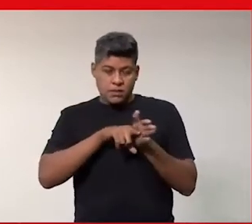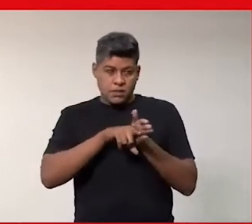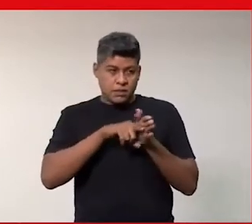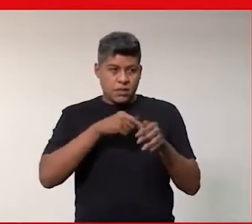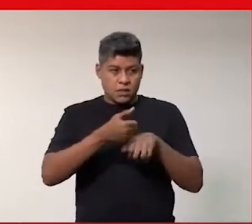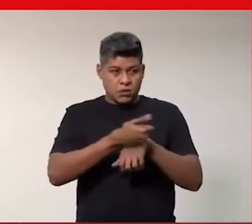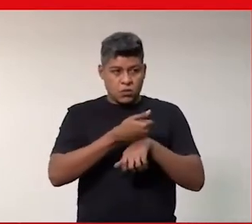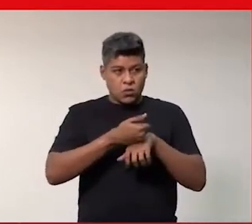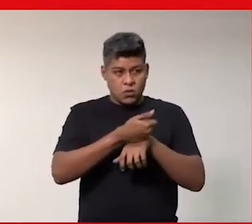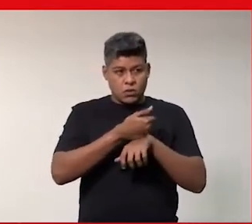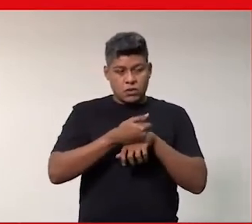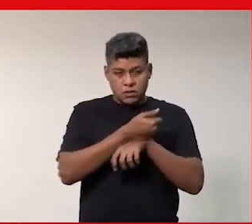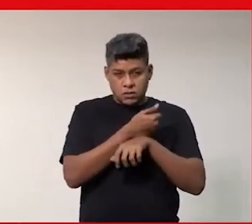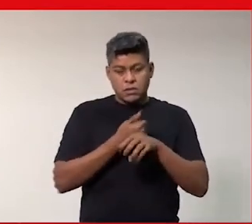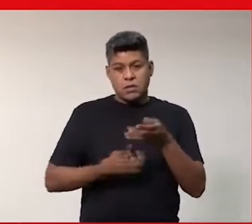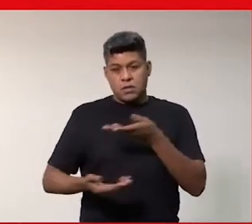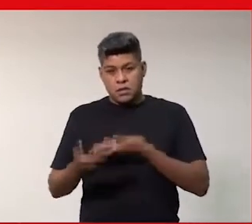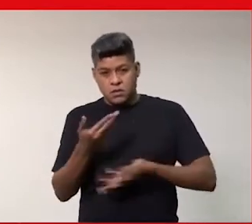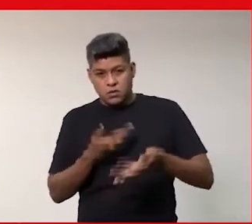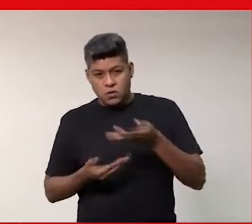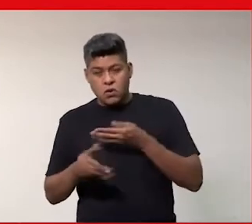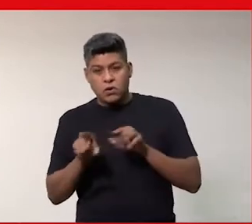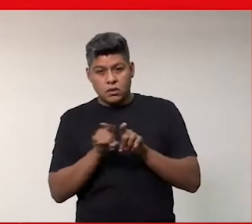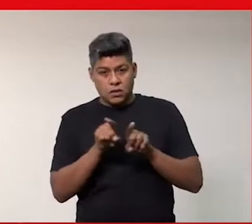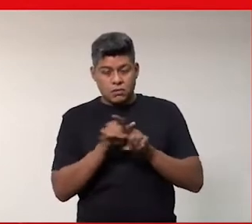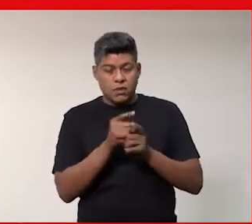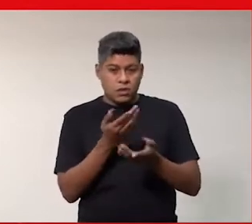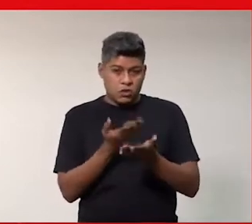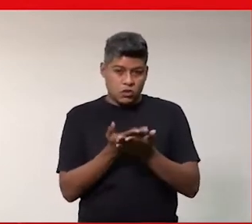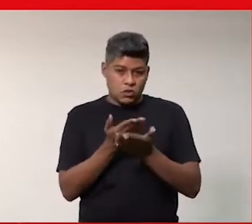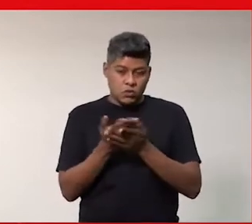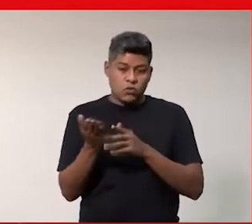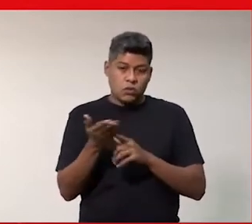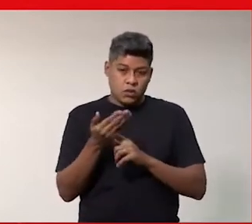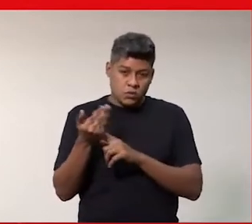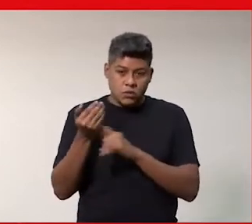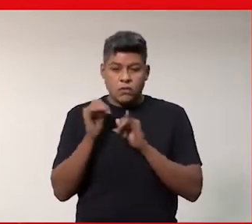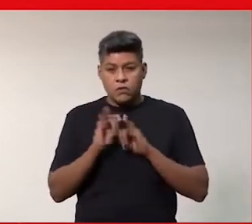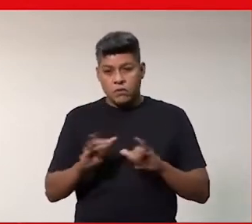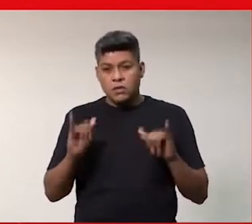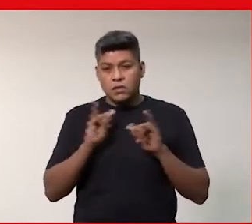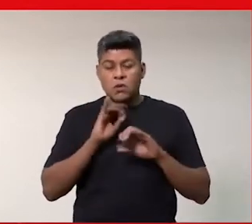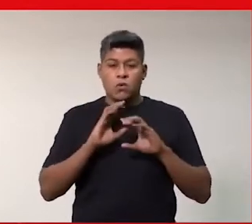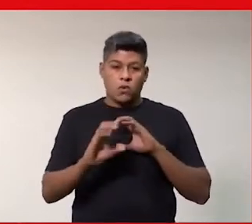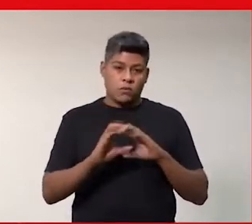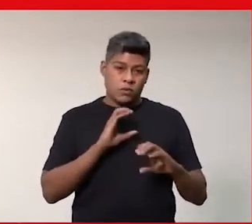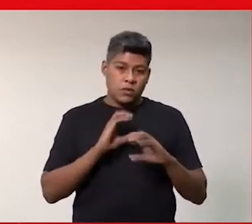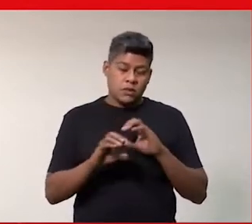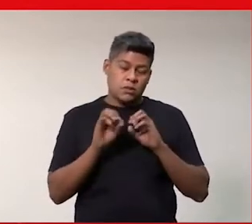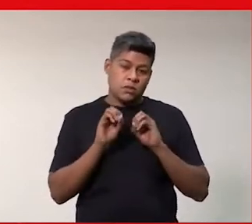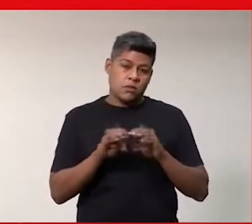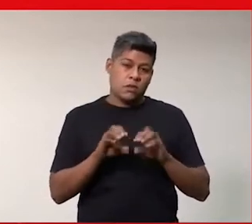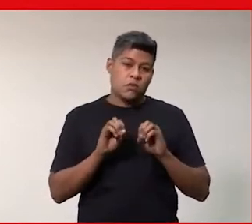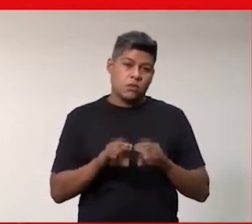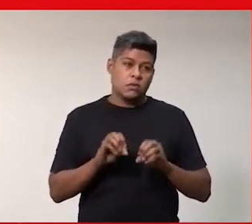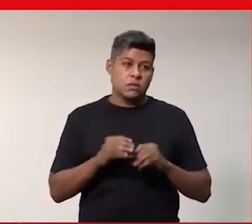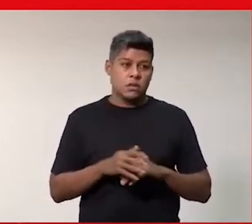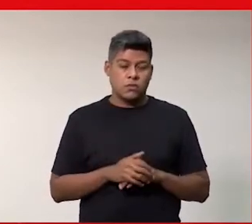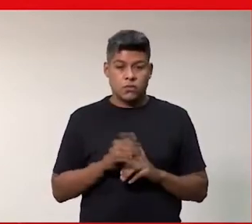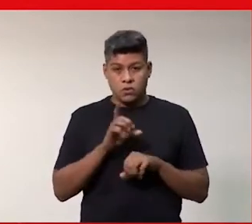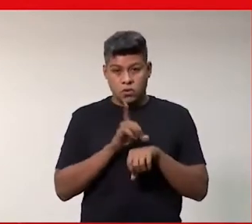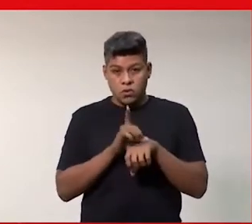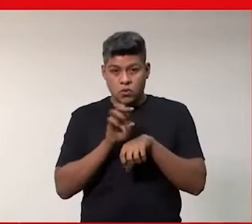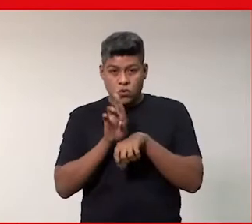Ambientes Virtuais Interativos e do Laboratório de Estudos sobre Tecnologias da Informação e Comunicação na Educação. É